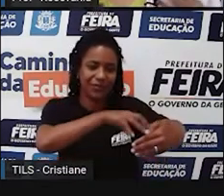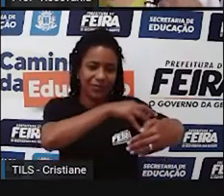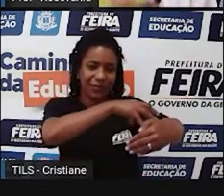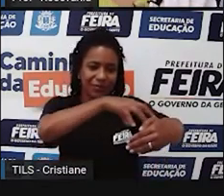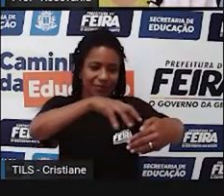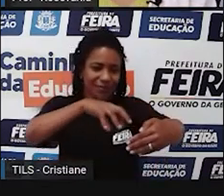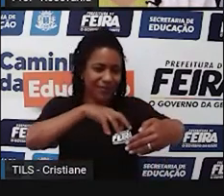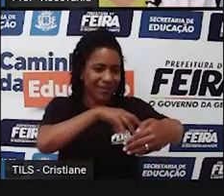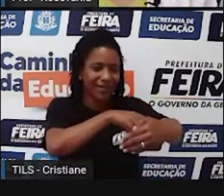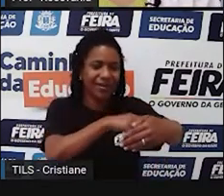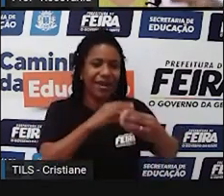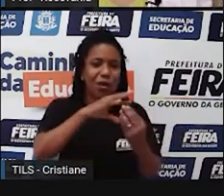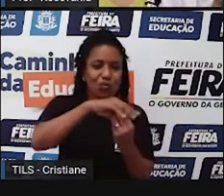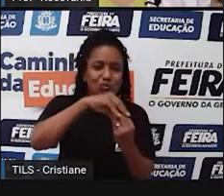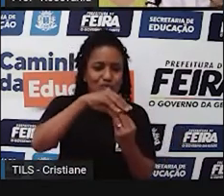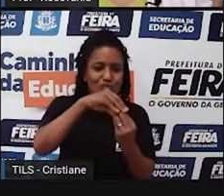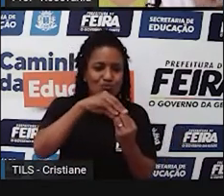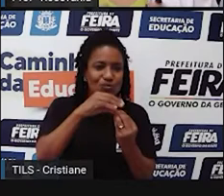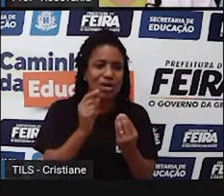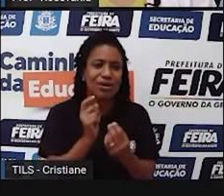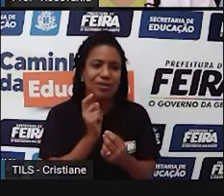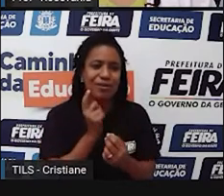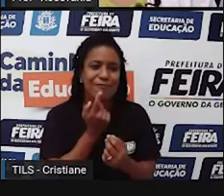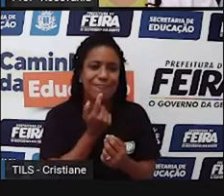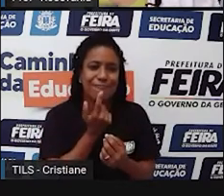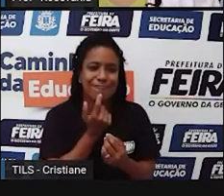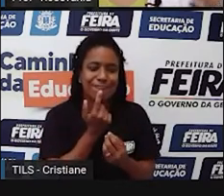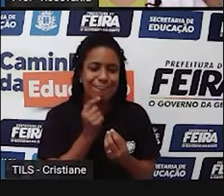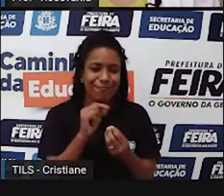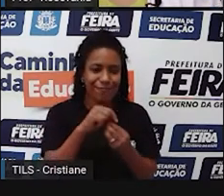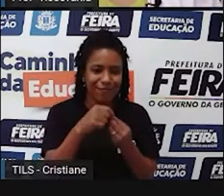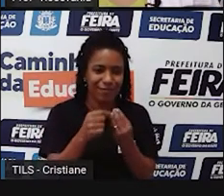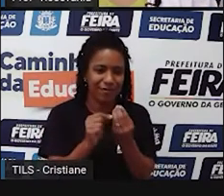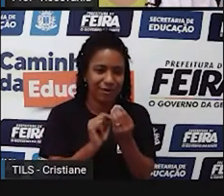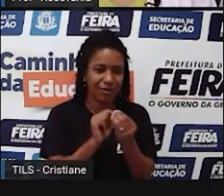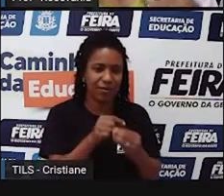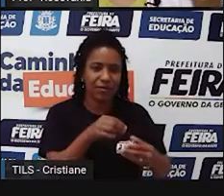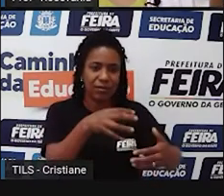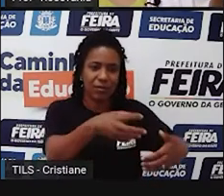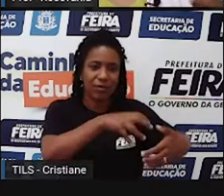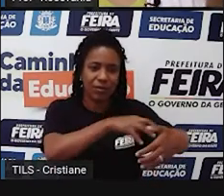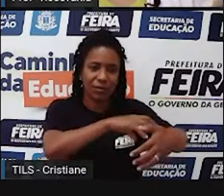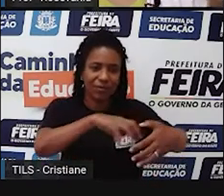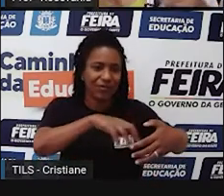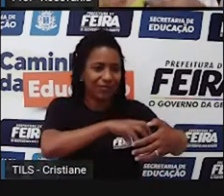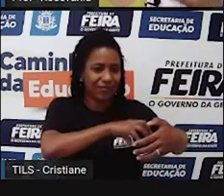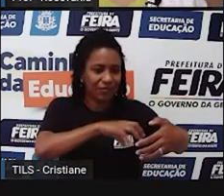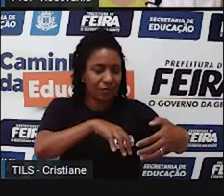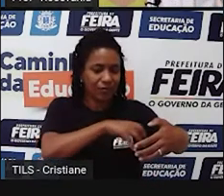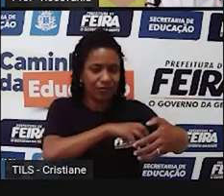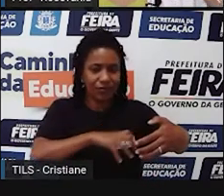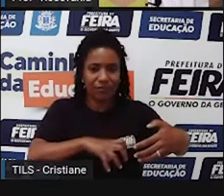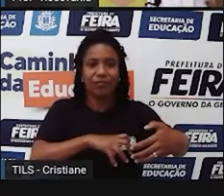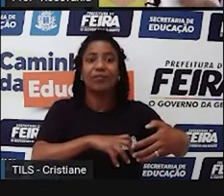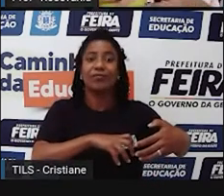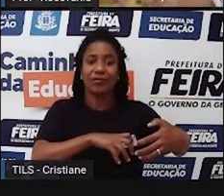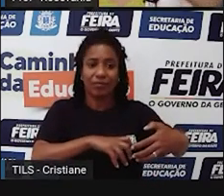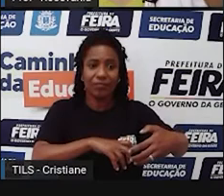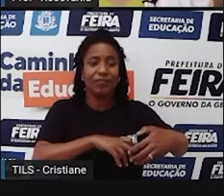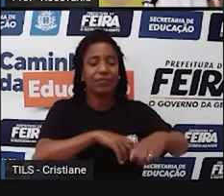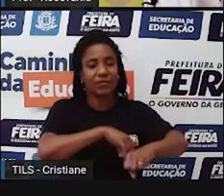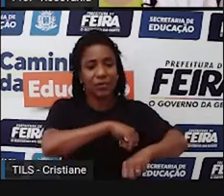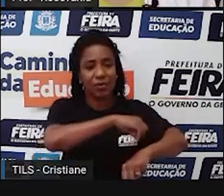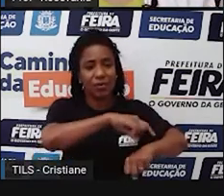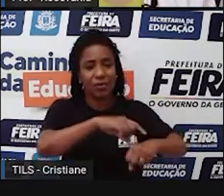moranguinhos que a gente está vendo aí. Então, esses alimentos daí, eles estão sendo feitas a várias, nessa colheita, elas estão sendo feitas a